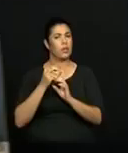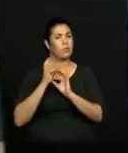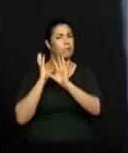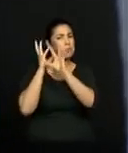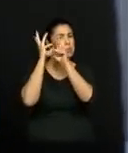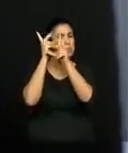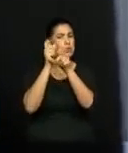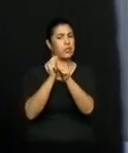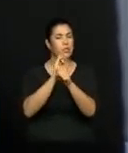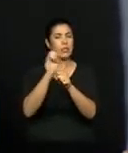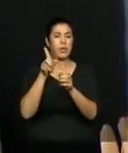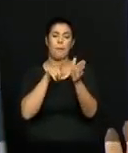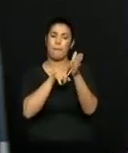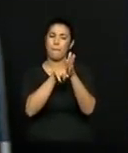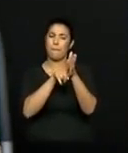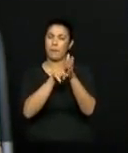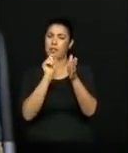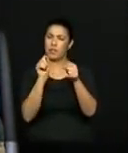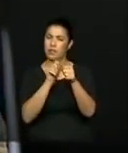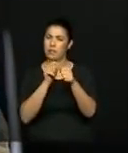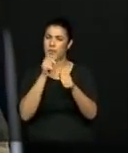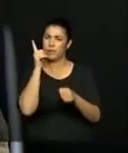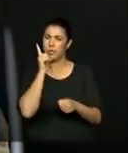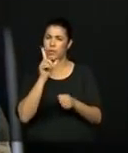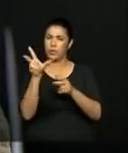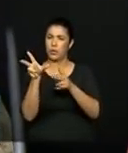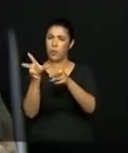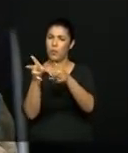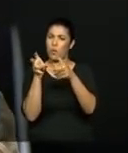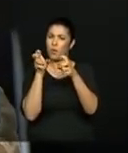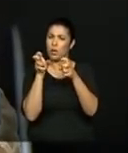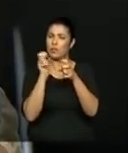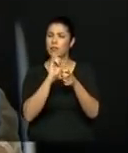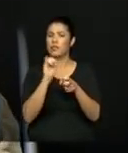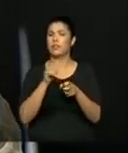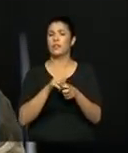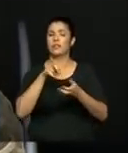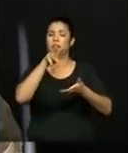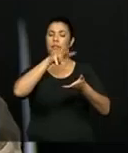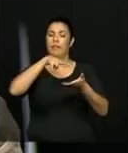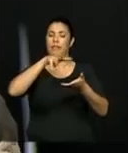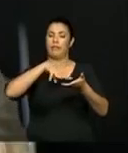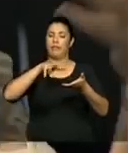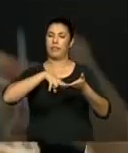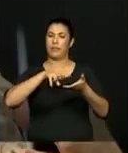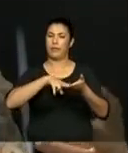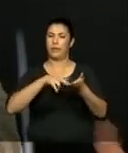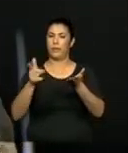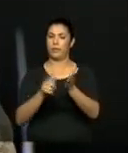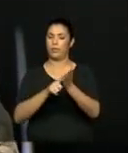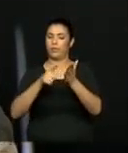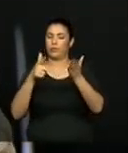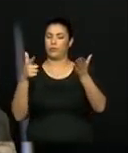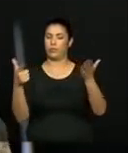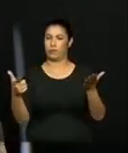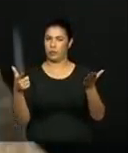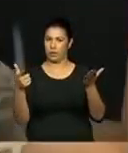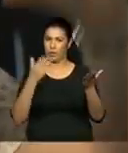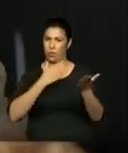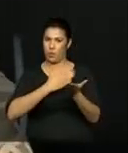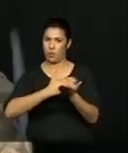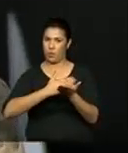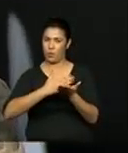pesquisa captou, se leitores de jornais migraram, passaram a ler